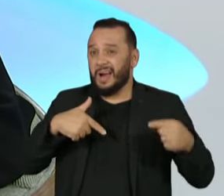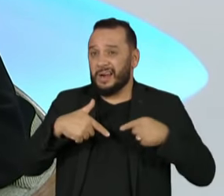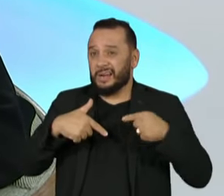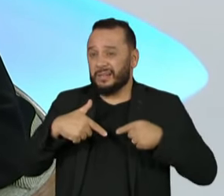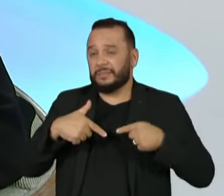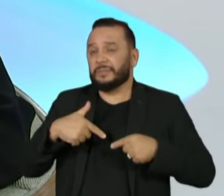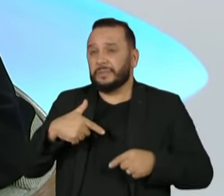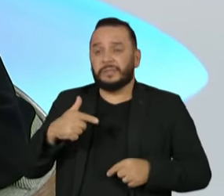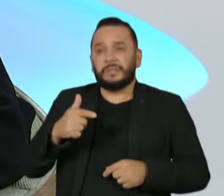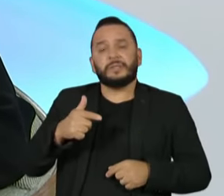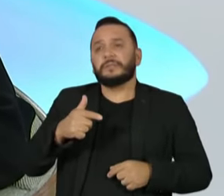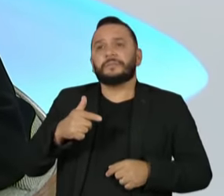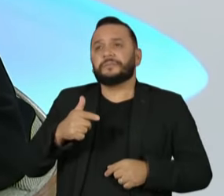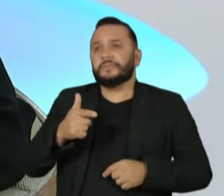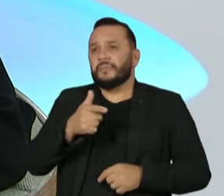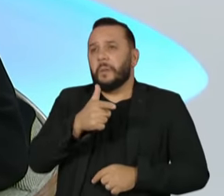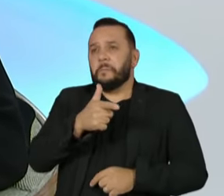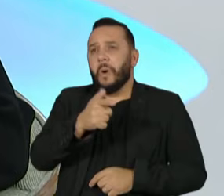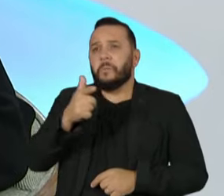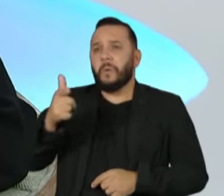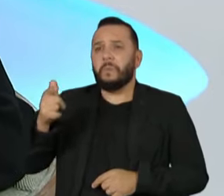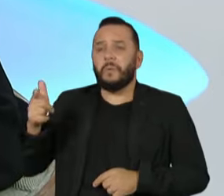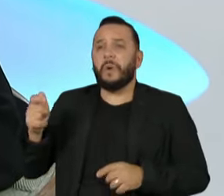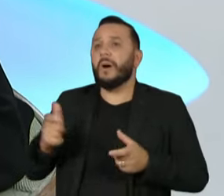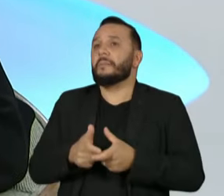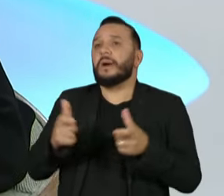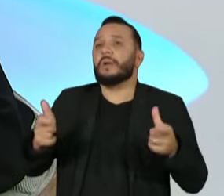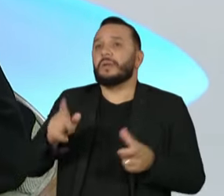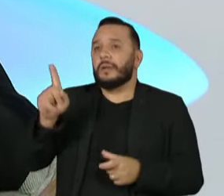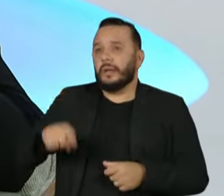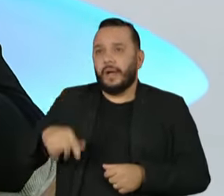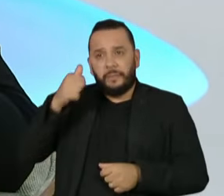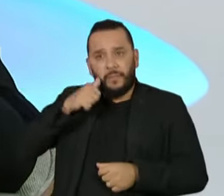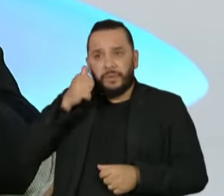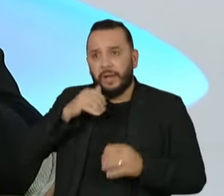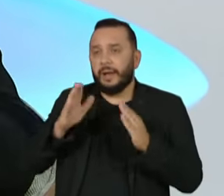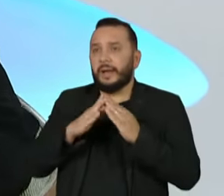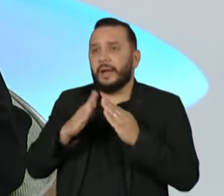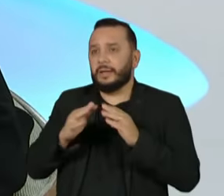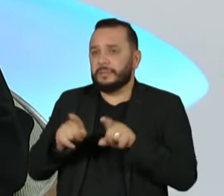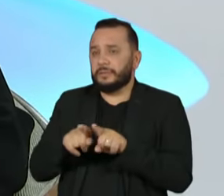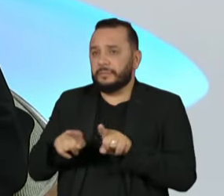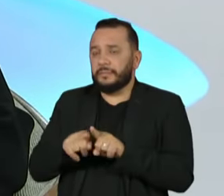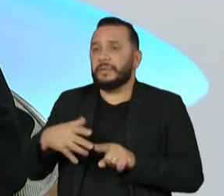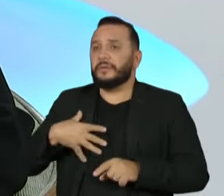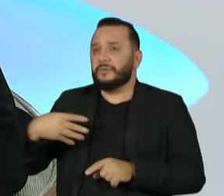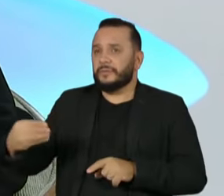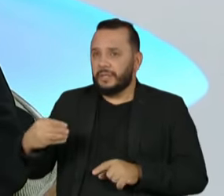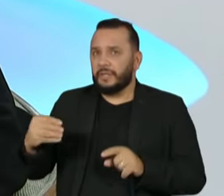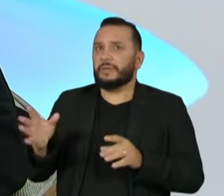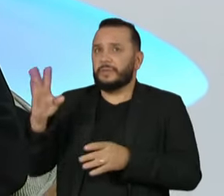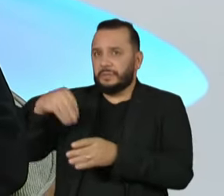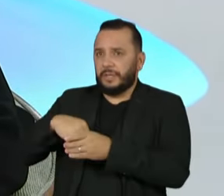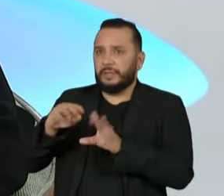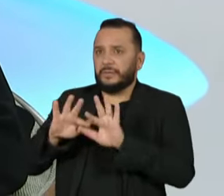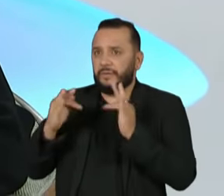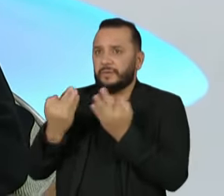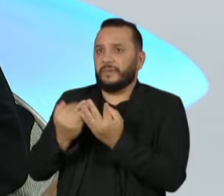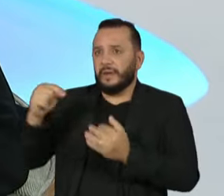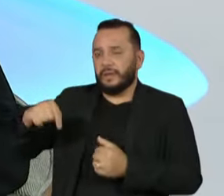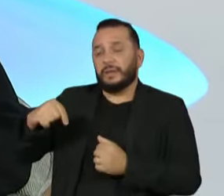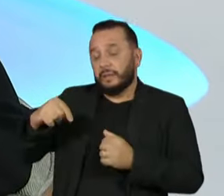maior vítima da arma de fogo, Vera, é a mulher dentro de casa e são os nossos filhos nas comunidades mais pobres do Brasil.